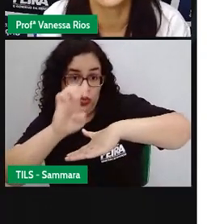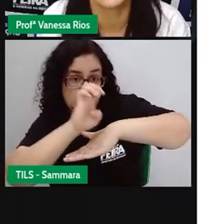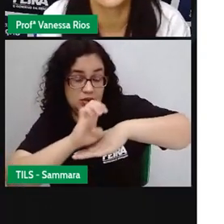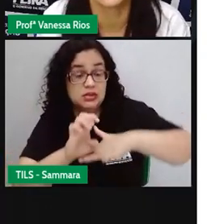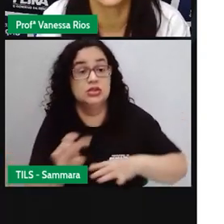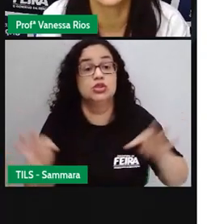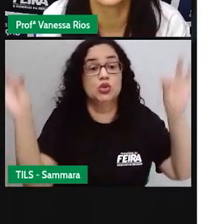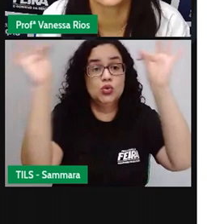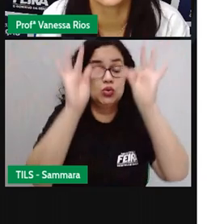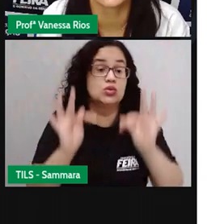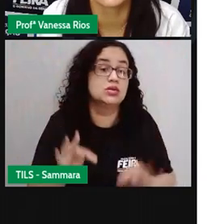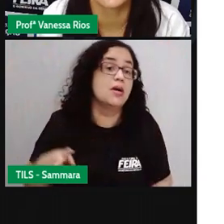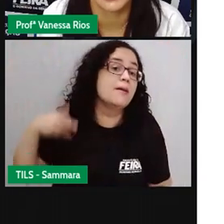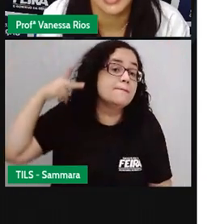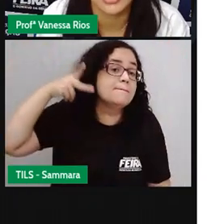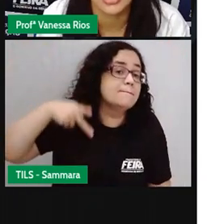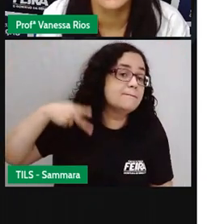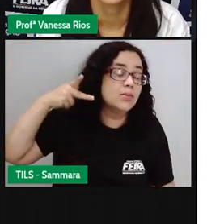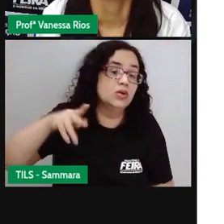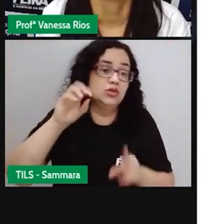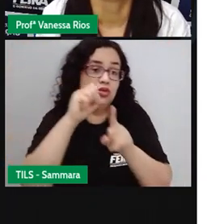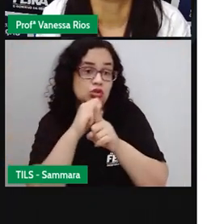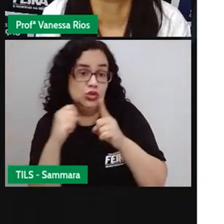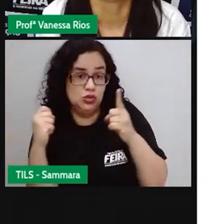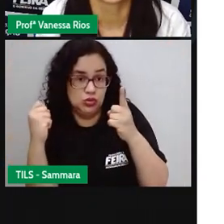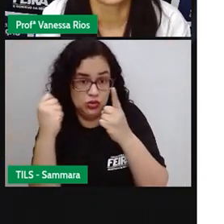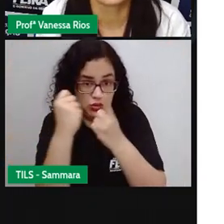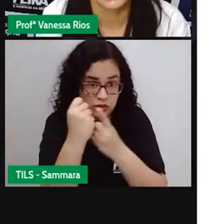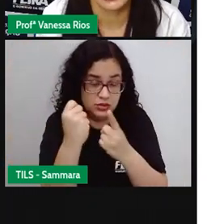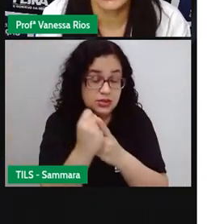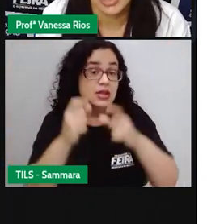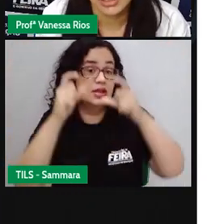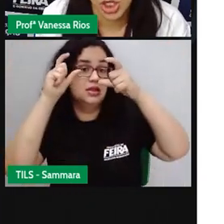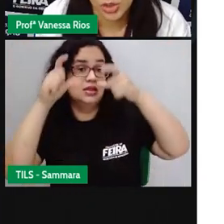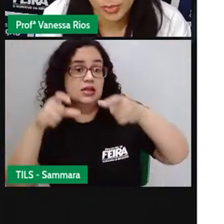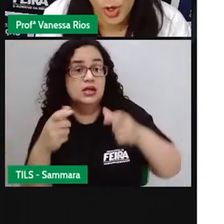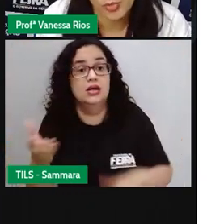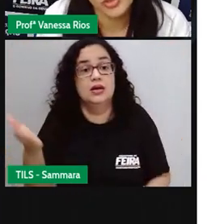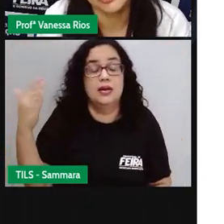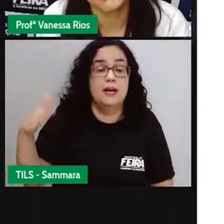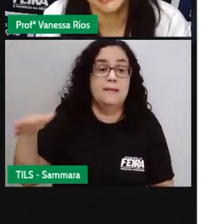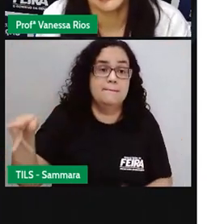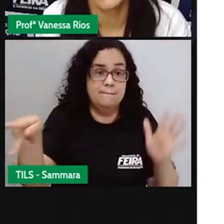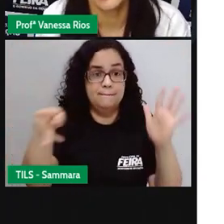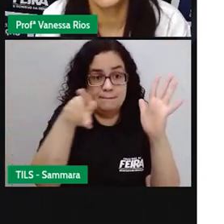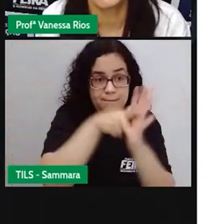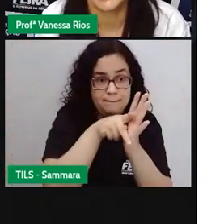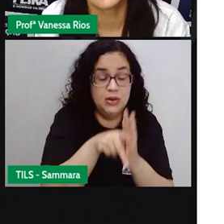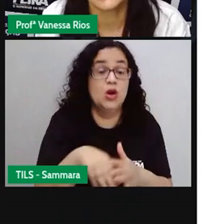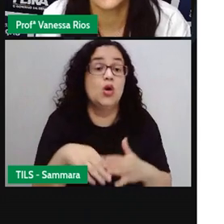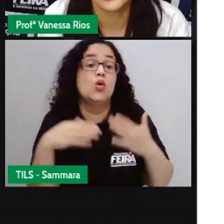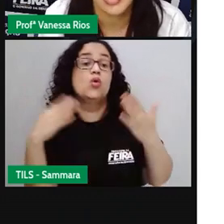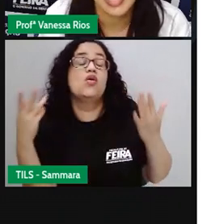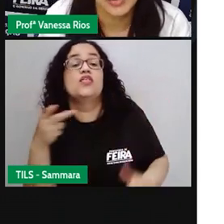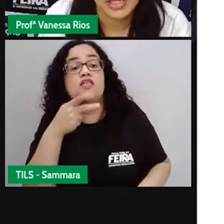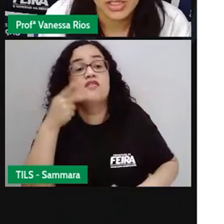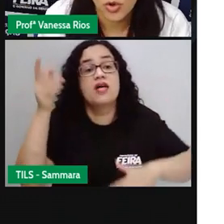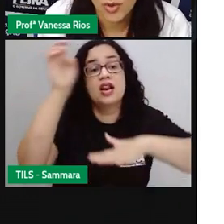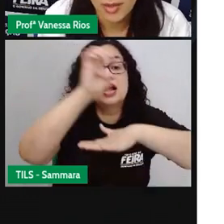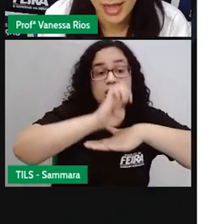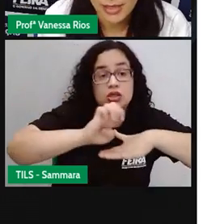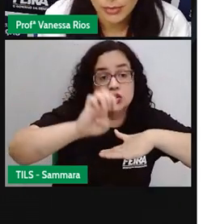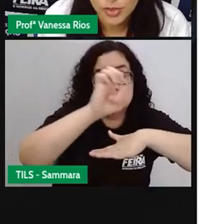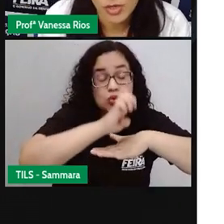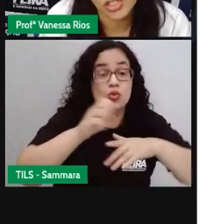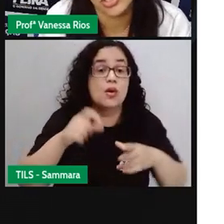é a questão de organização política de sociedade, localizada num território próprio. Então, quando fala em Estado,